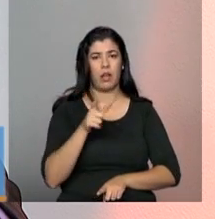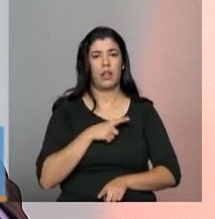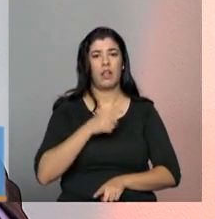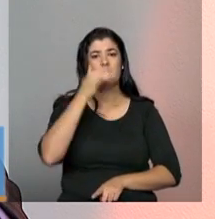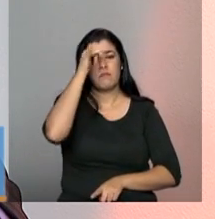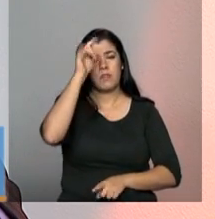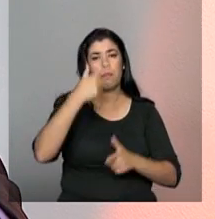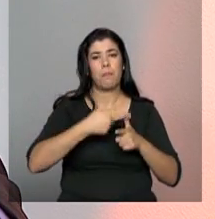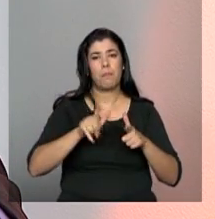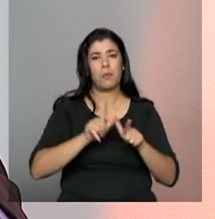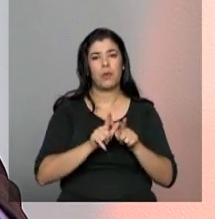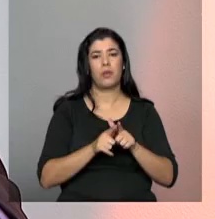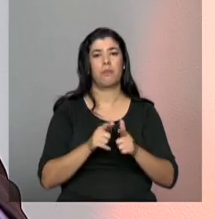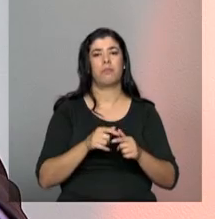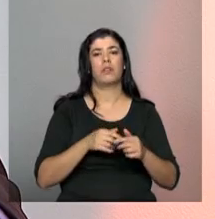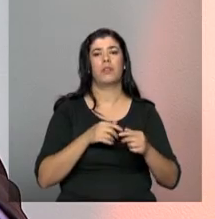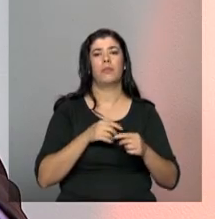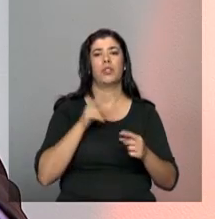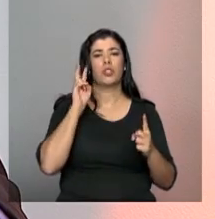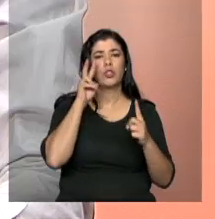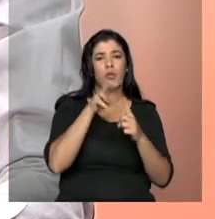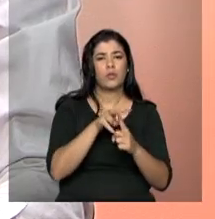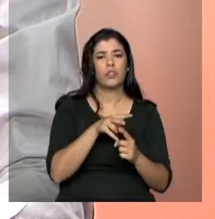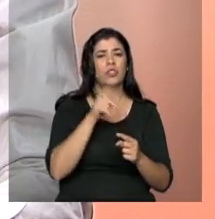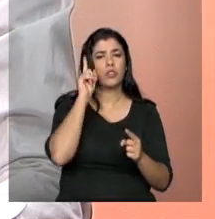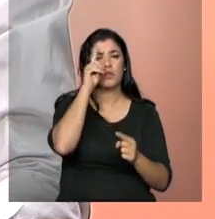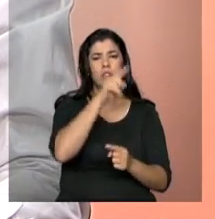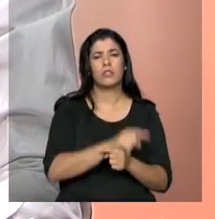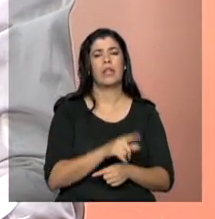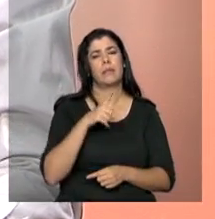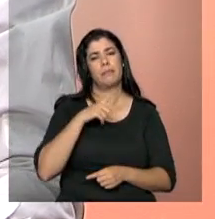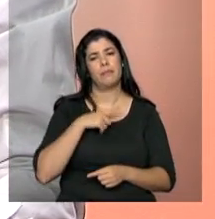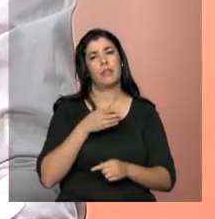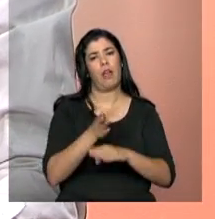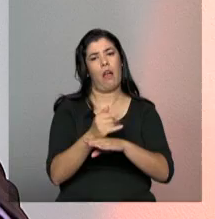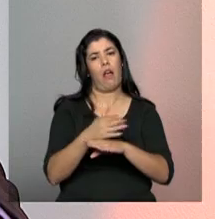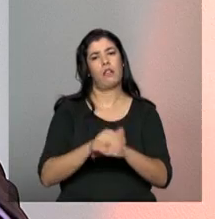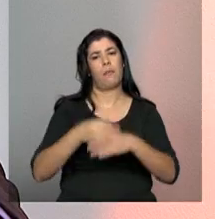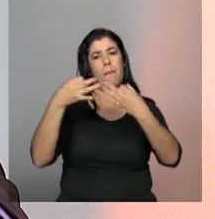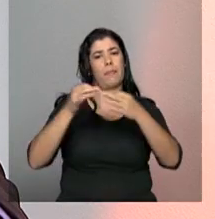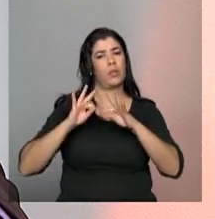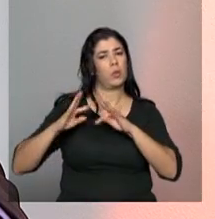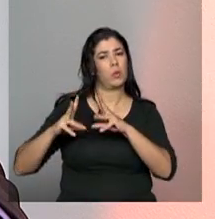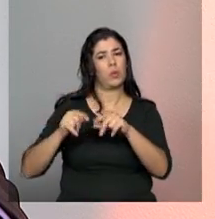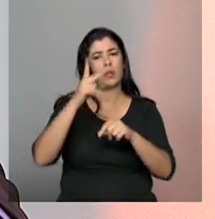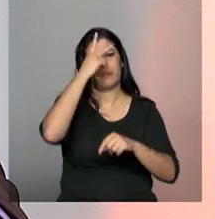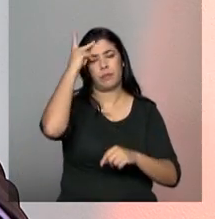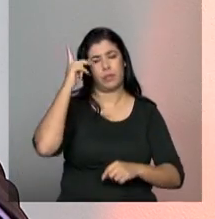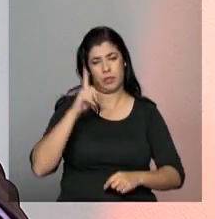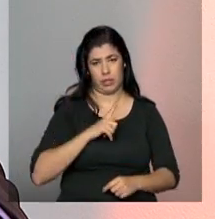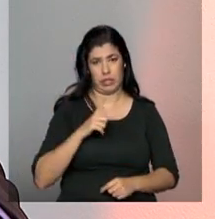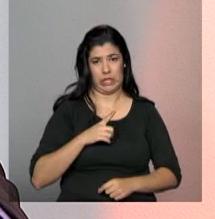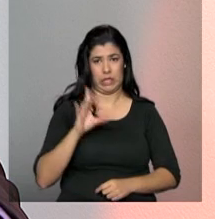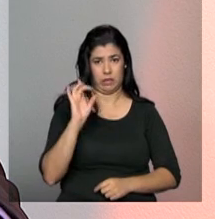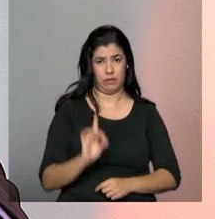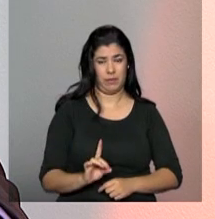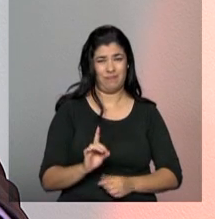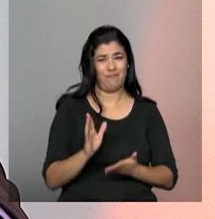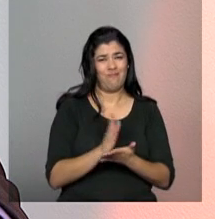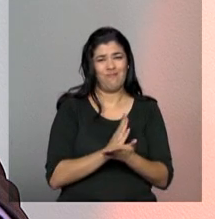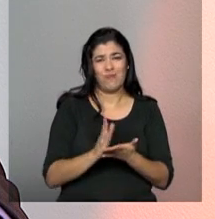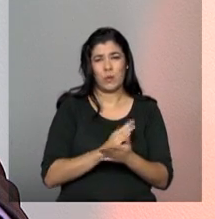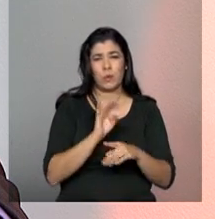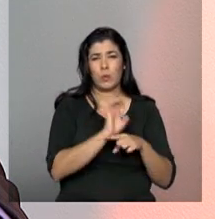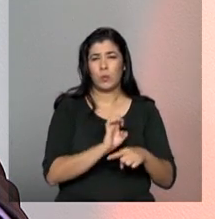arquitetônicas. Para garantir a acessibilidade. A acessibilidade como um todo. Então, por conta disso, alguns estados não têm muita